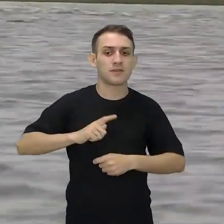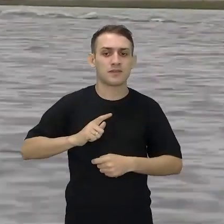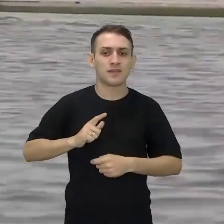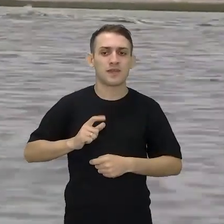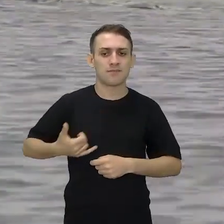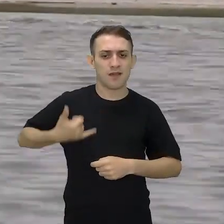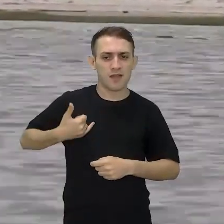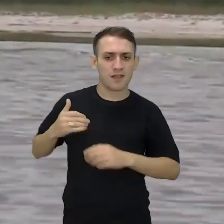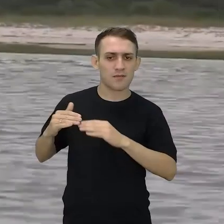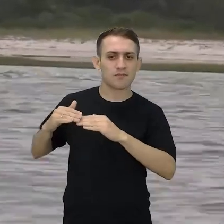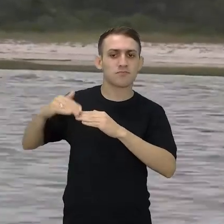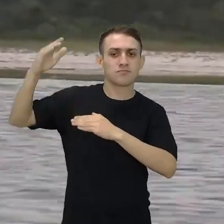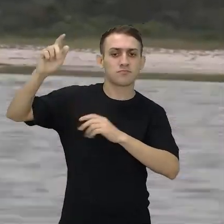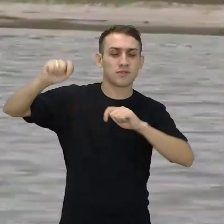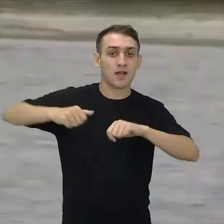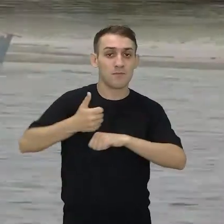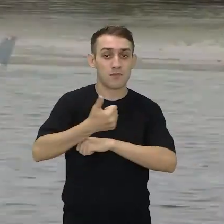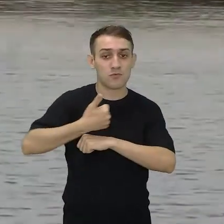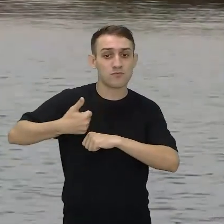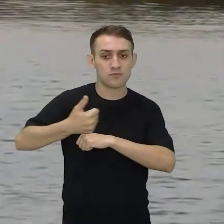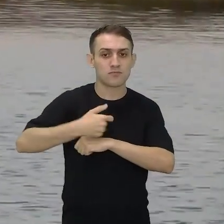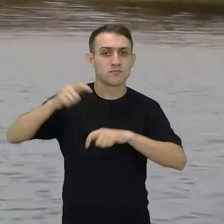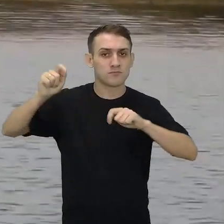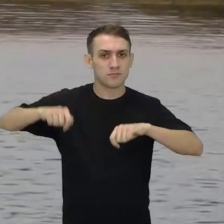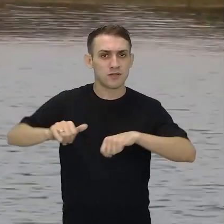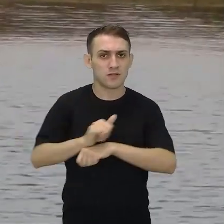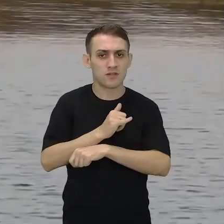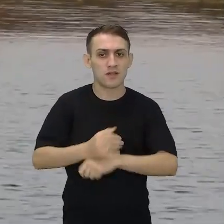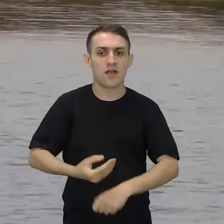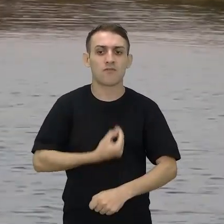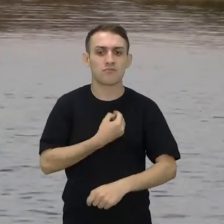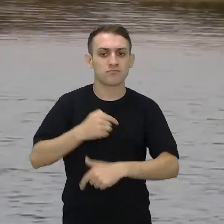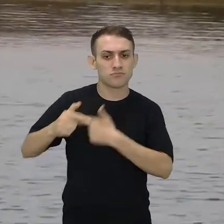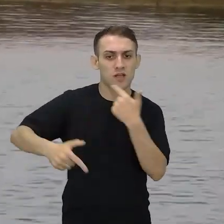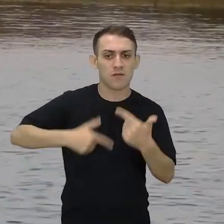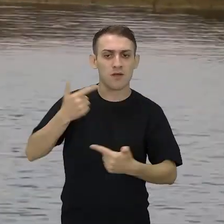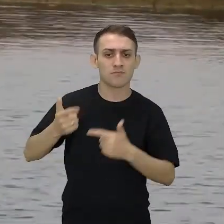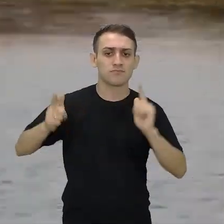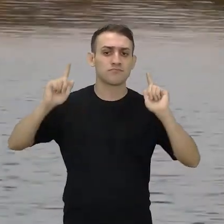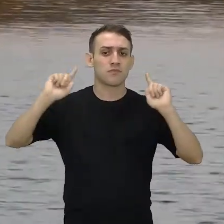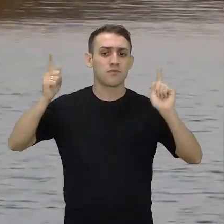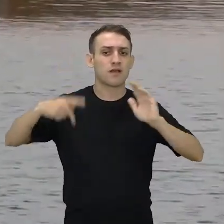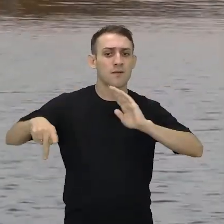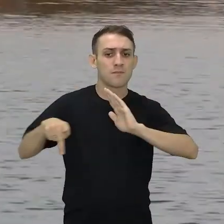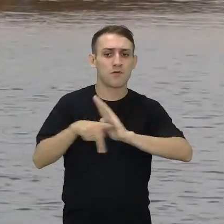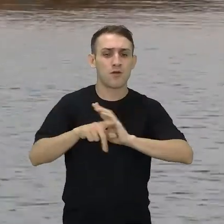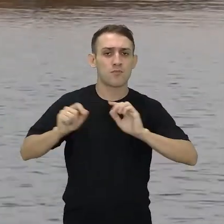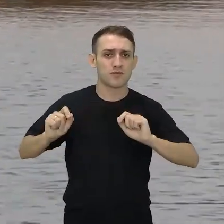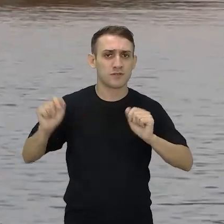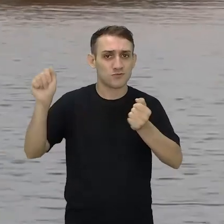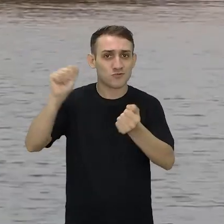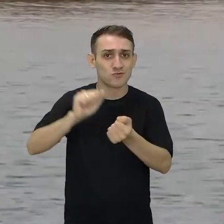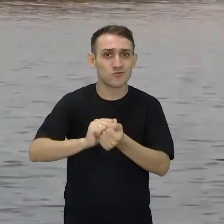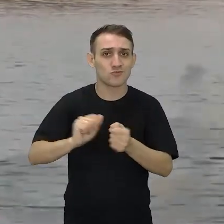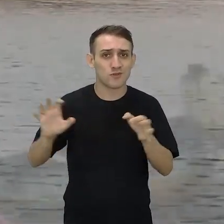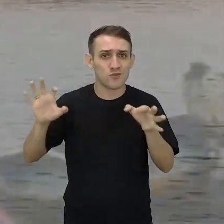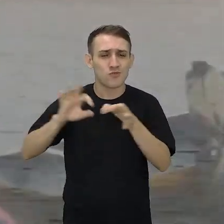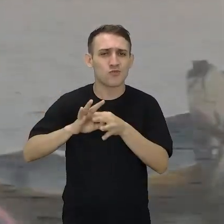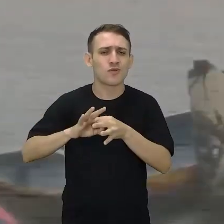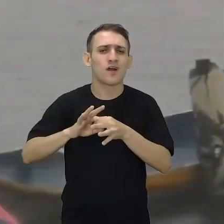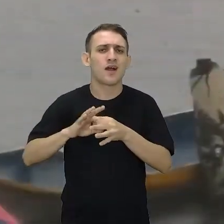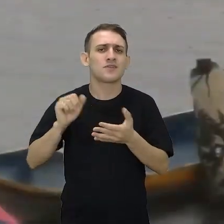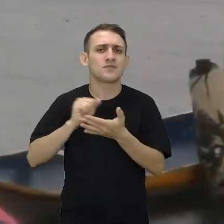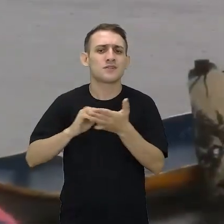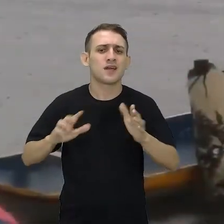adulta, essa profissão, o modo de vida, o trabalho e o divertimento são aspectos inseparáveis de uma única atividade,